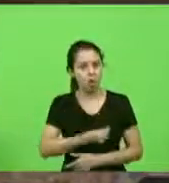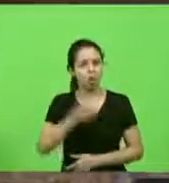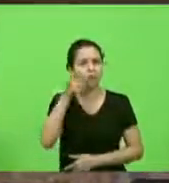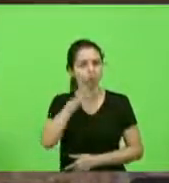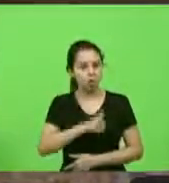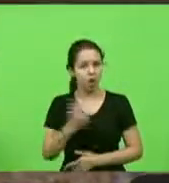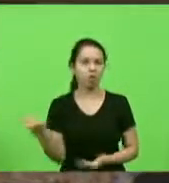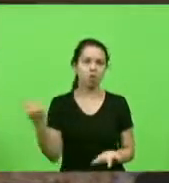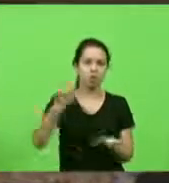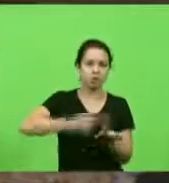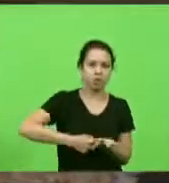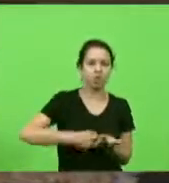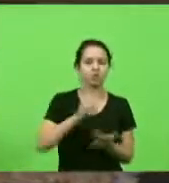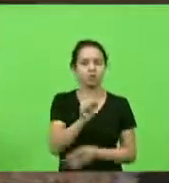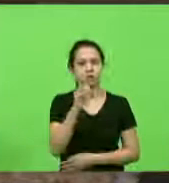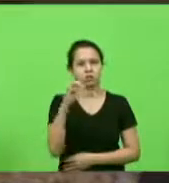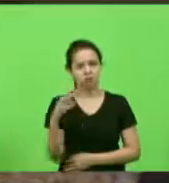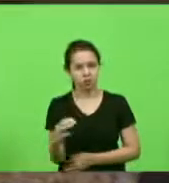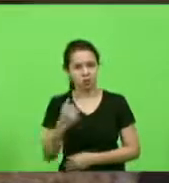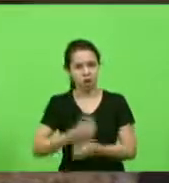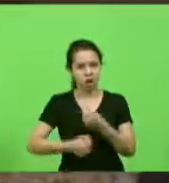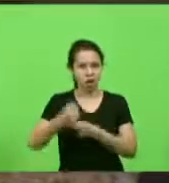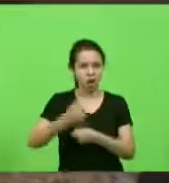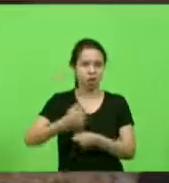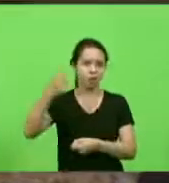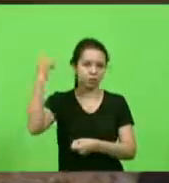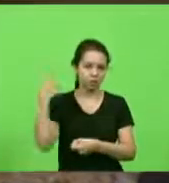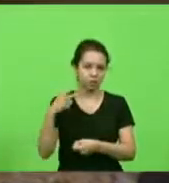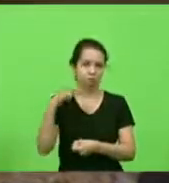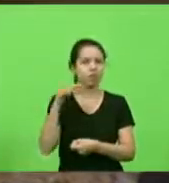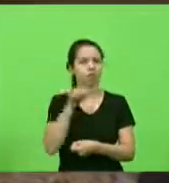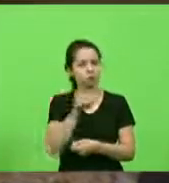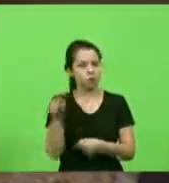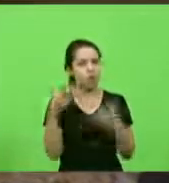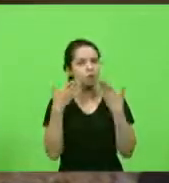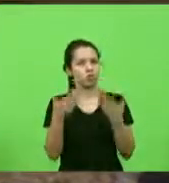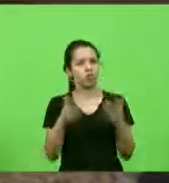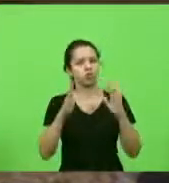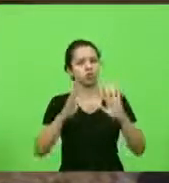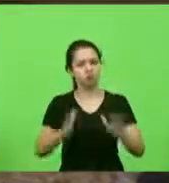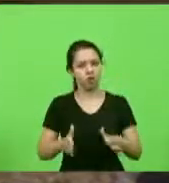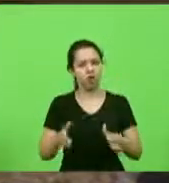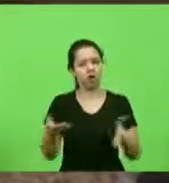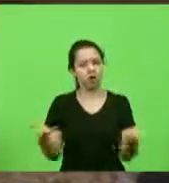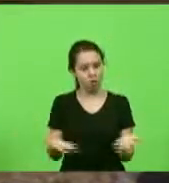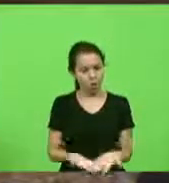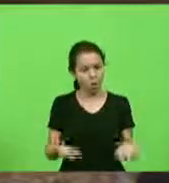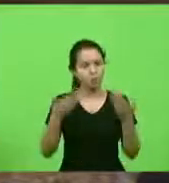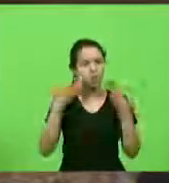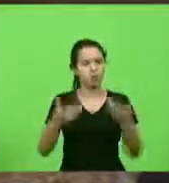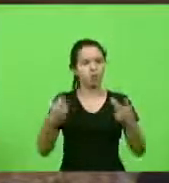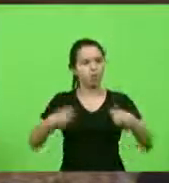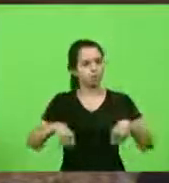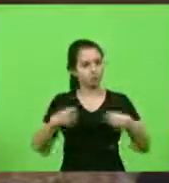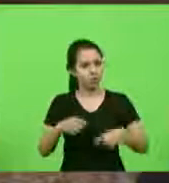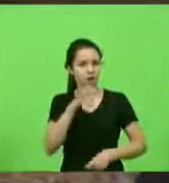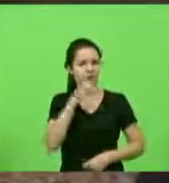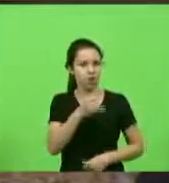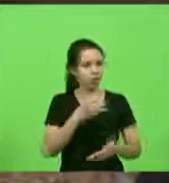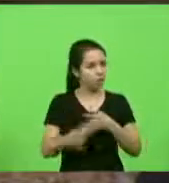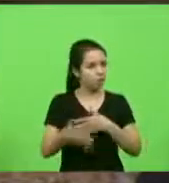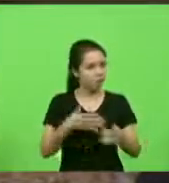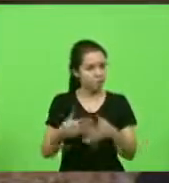compromisso com santa catarina ano passado os senhores já demonstraram nós precisamos demonstrar agora dizer que independente da crise